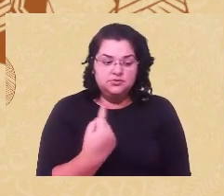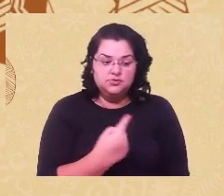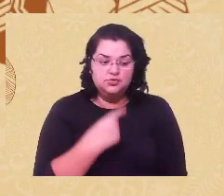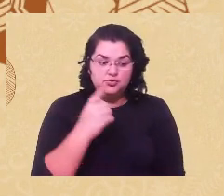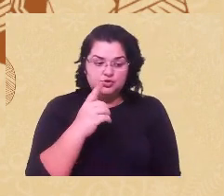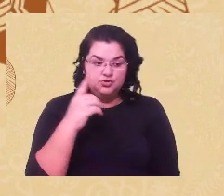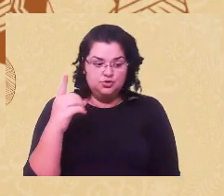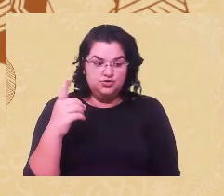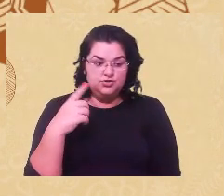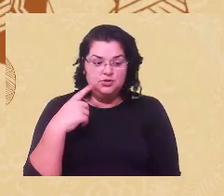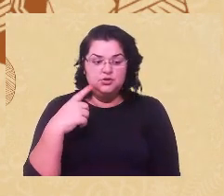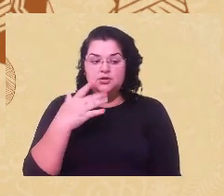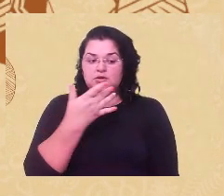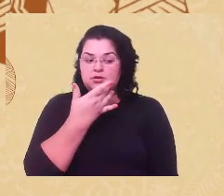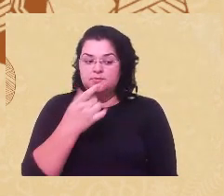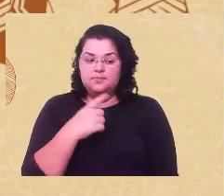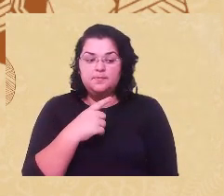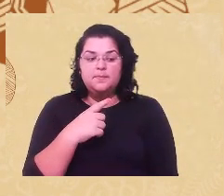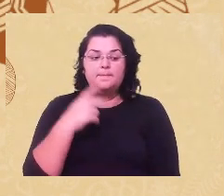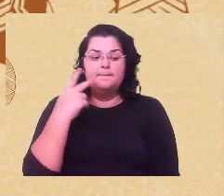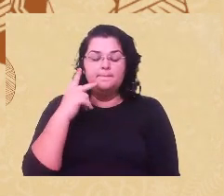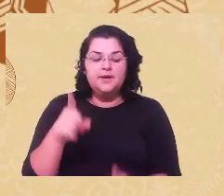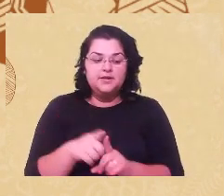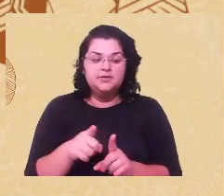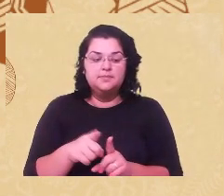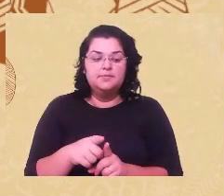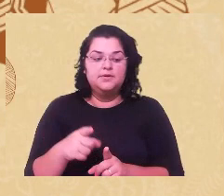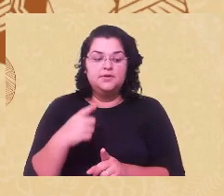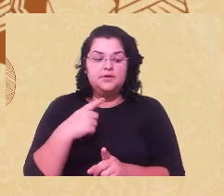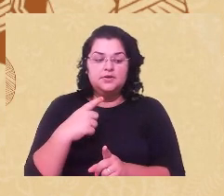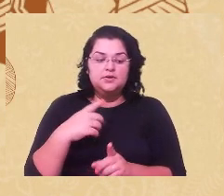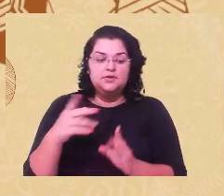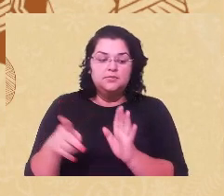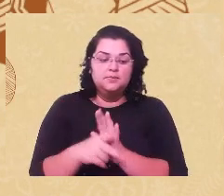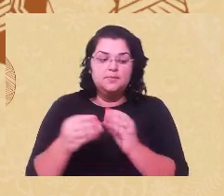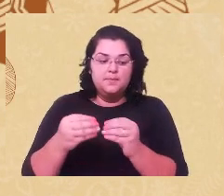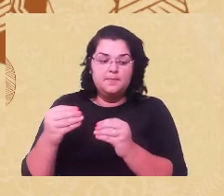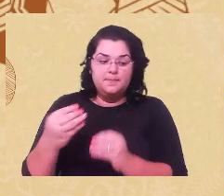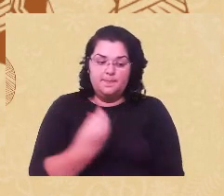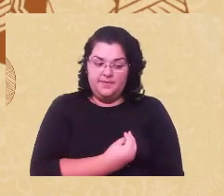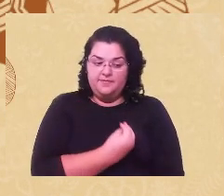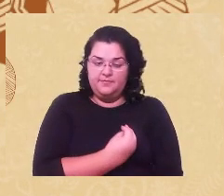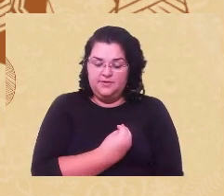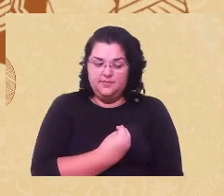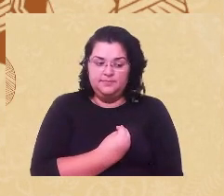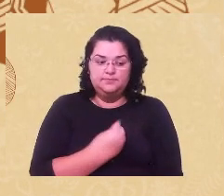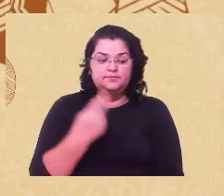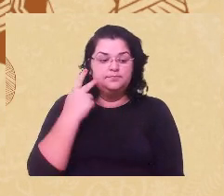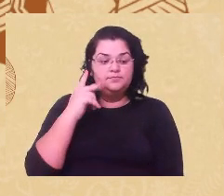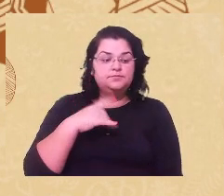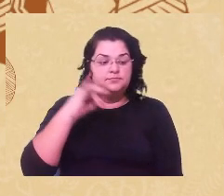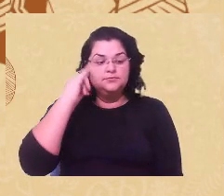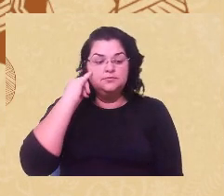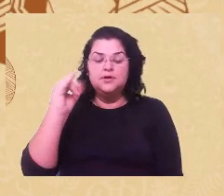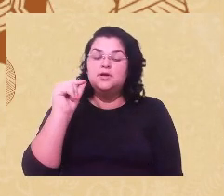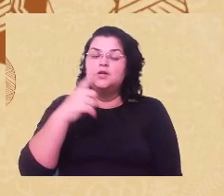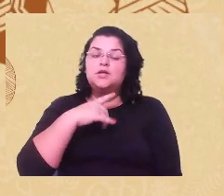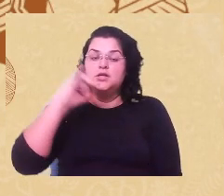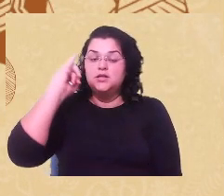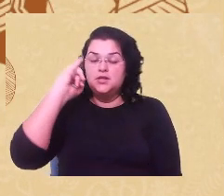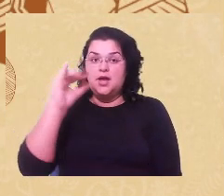as nossas ambições, sobre as nossas aspirações de vida? Primeiro, a ideia do mito do amor materno,